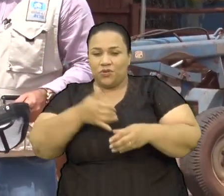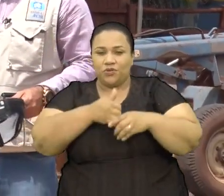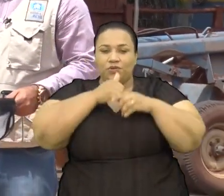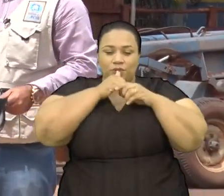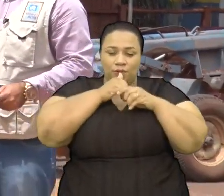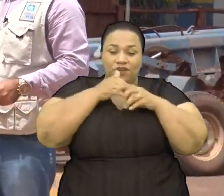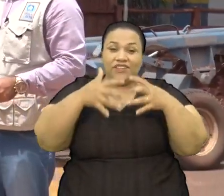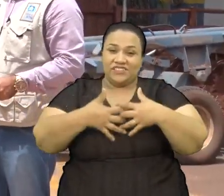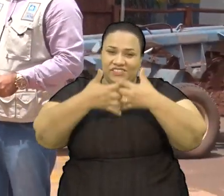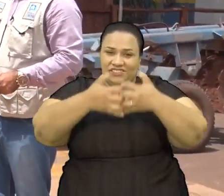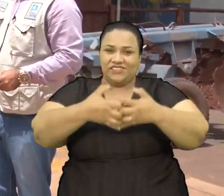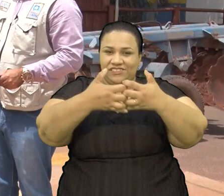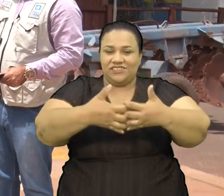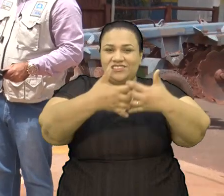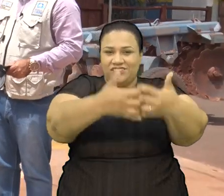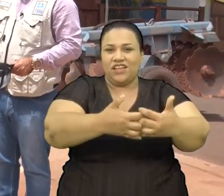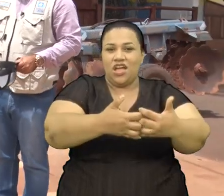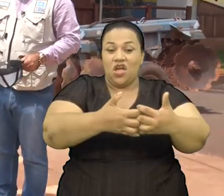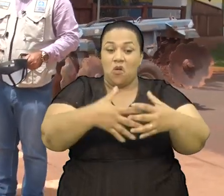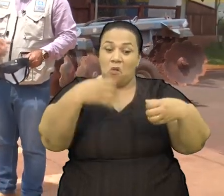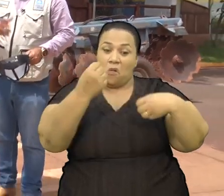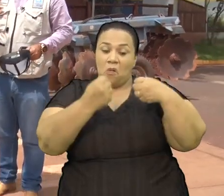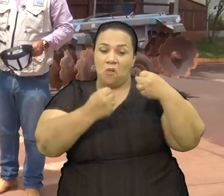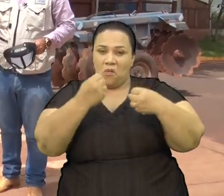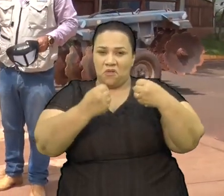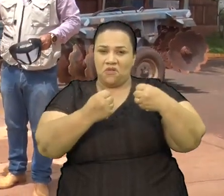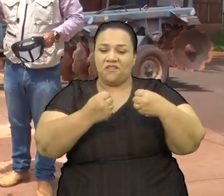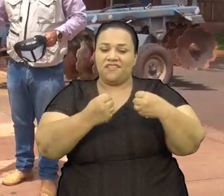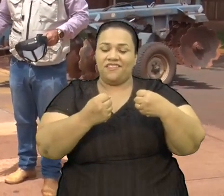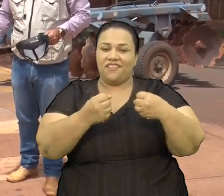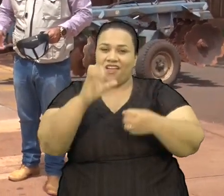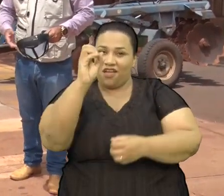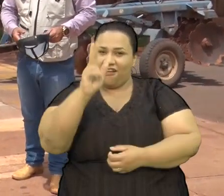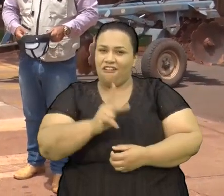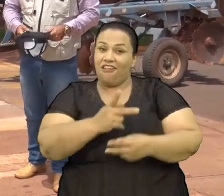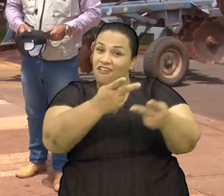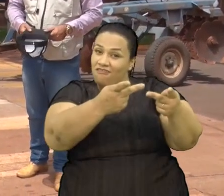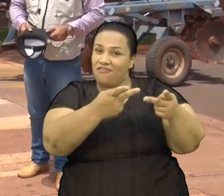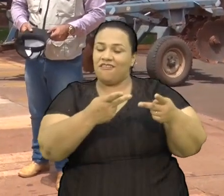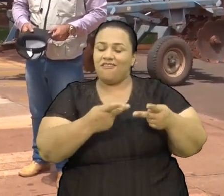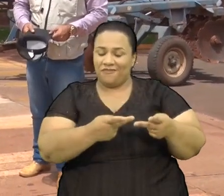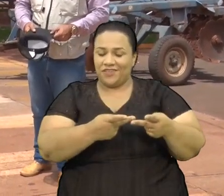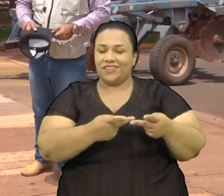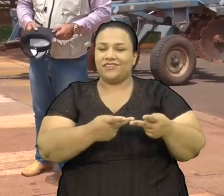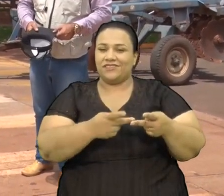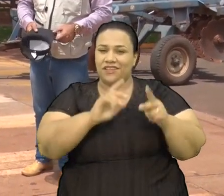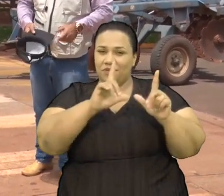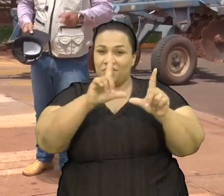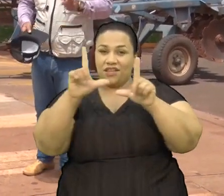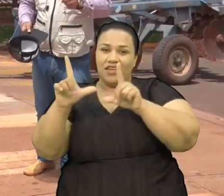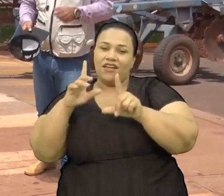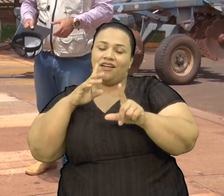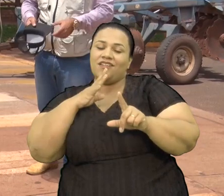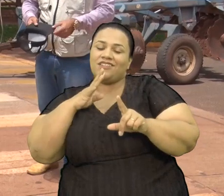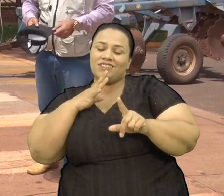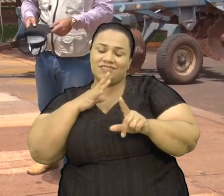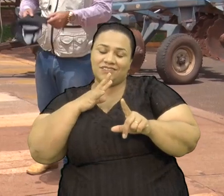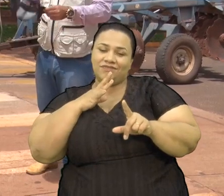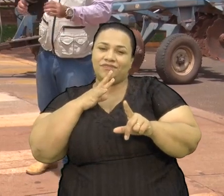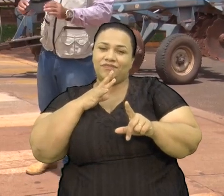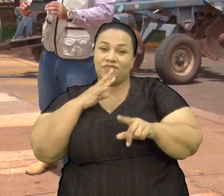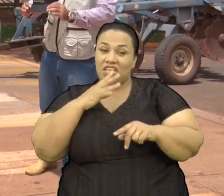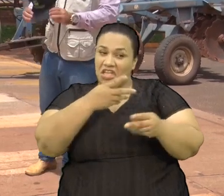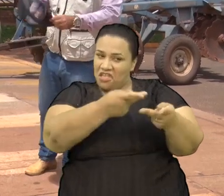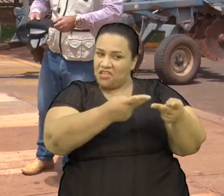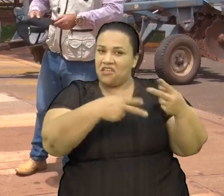tereré Aqui no trator Nosso piloteiro Nosso motorista Já está pronto Eu convido você Nesse momento Também Para conhecer essa área